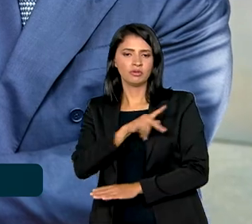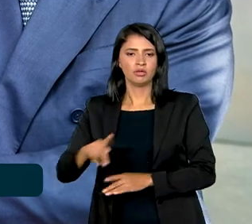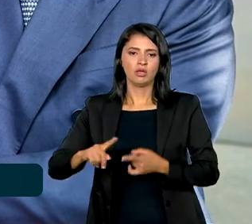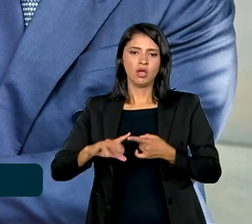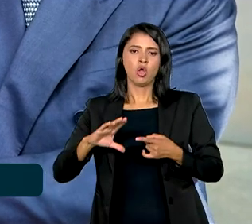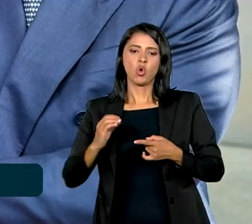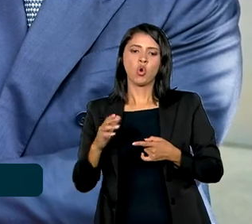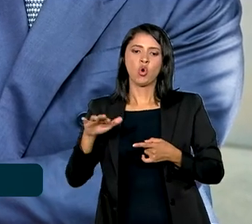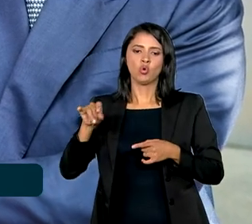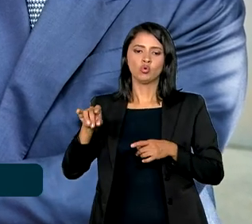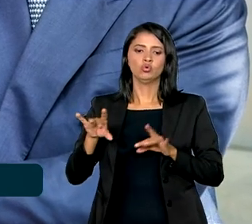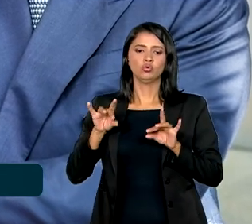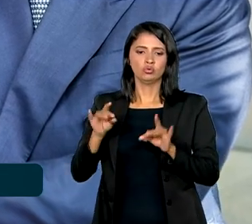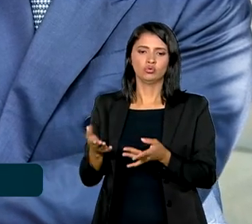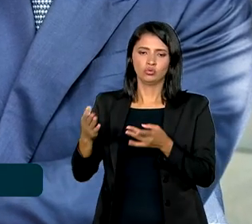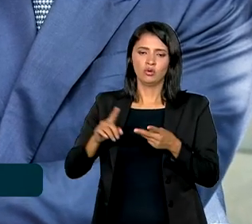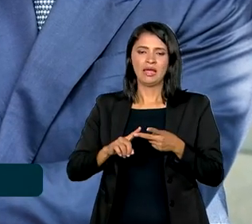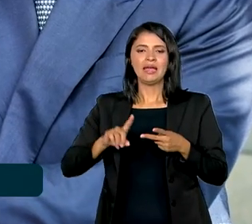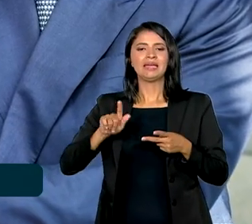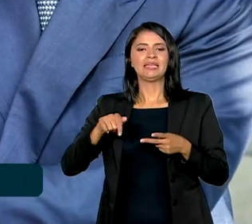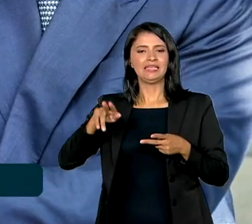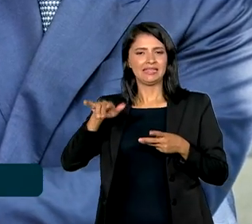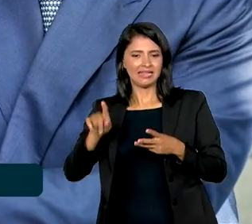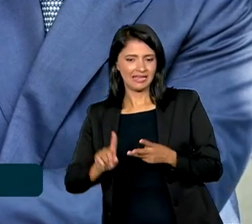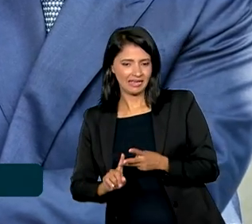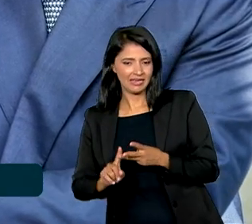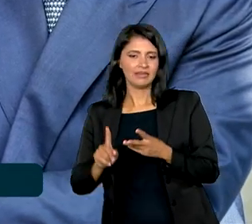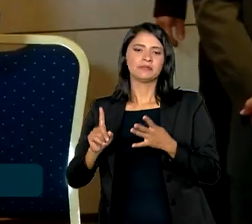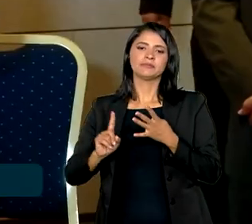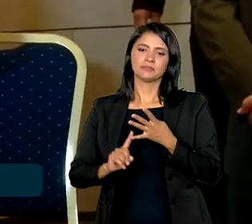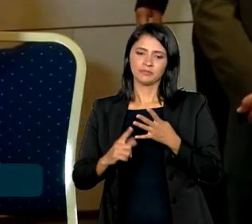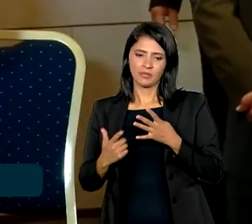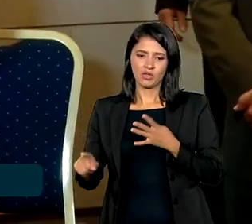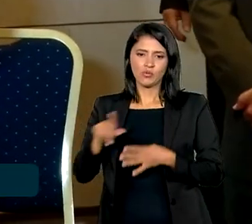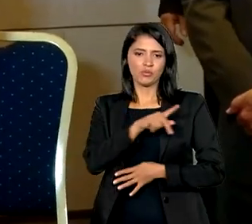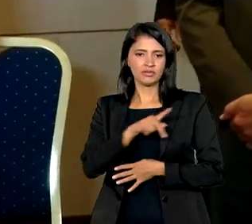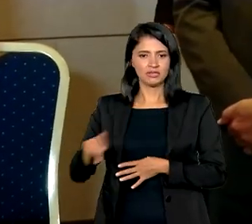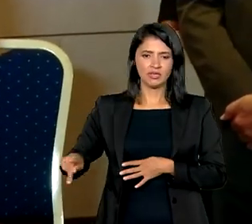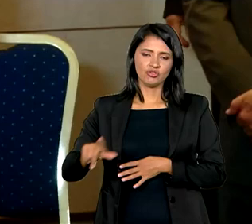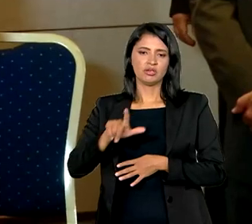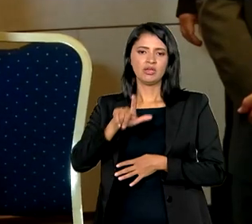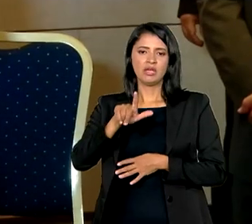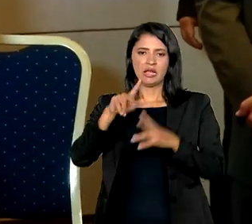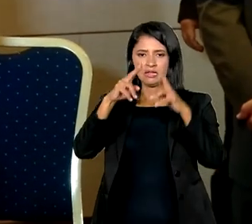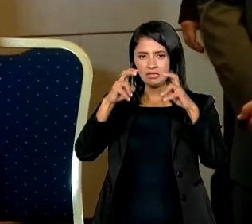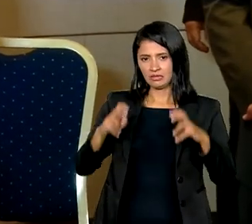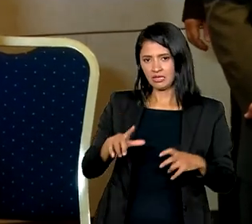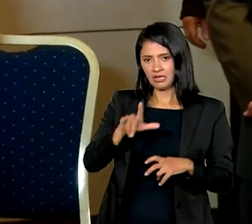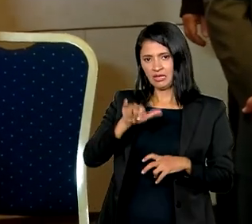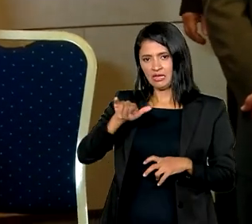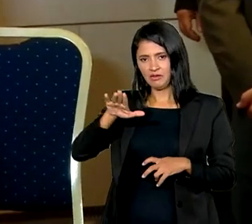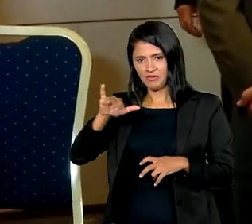Congo, Denis Sasso, de Guiné-Bissau, Humaro Sissoko, e com o presidente da Líbia, Mohamed Almenfi. participarem do